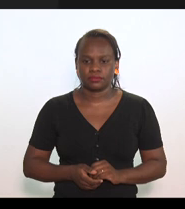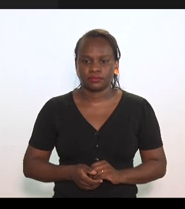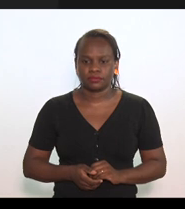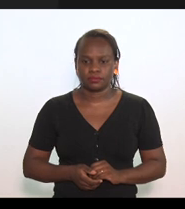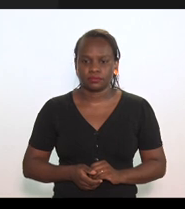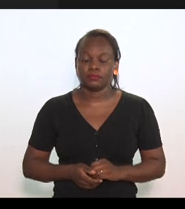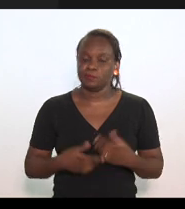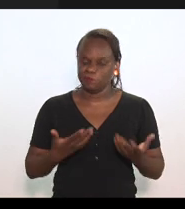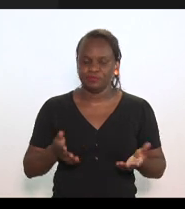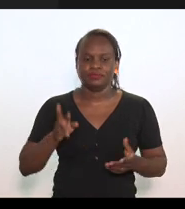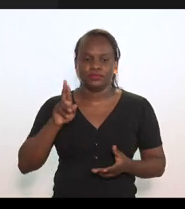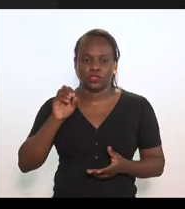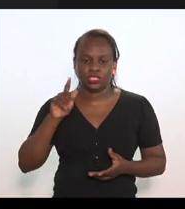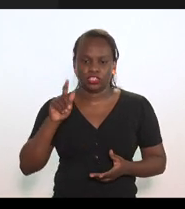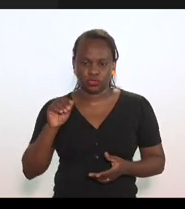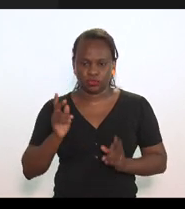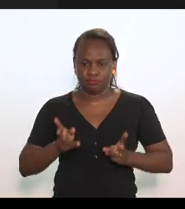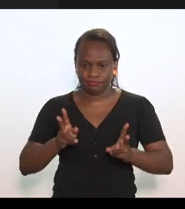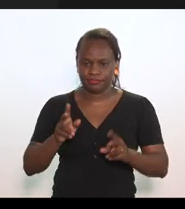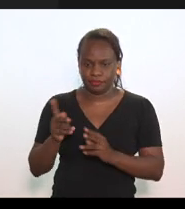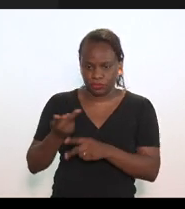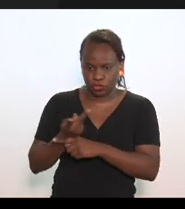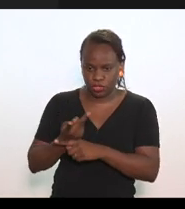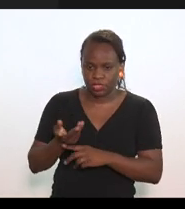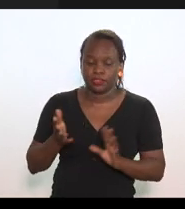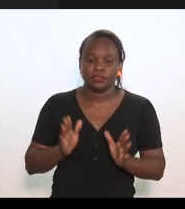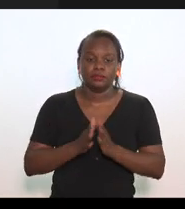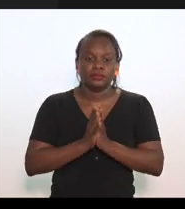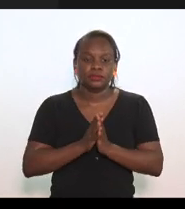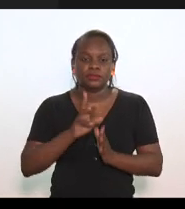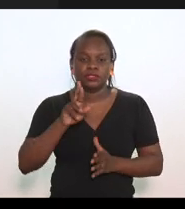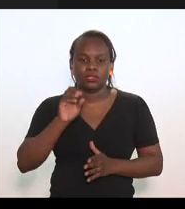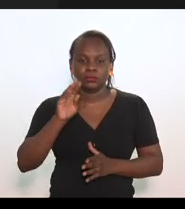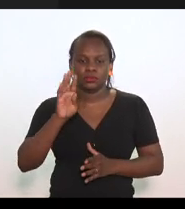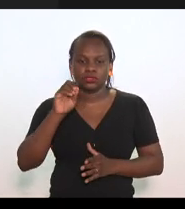Enquanto o Rodrigo sobe, Robson, por gentileza,